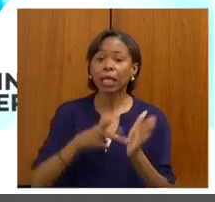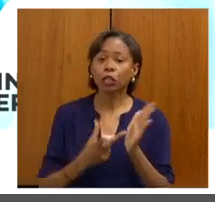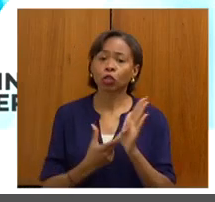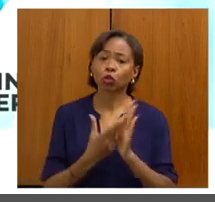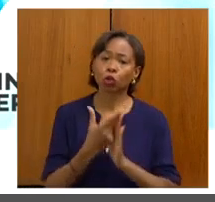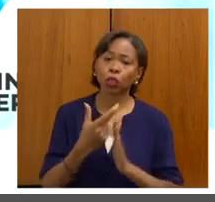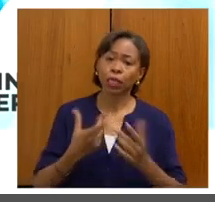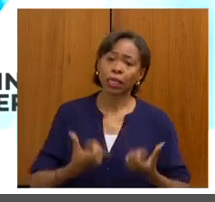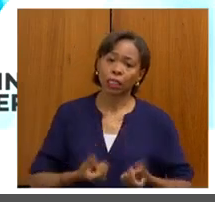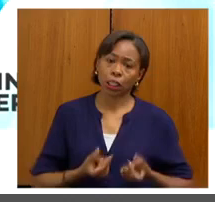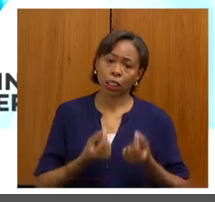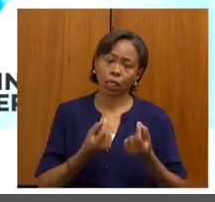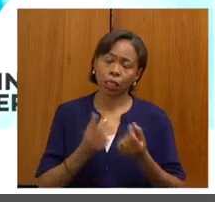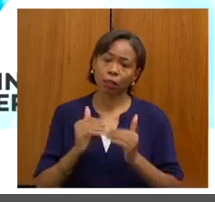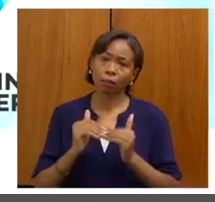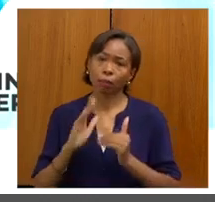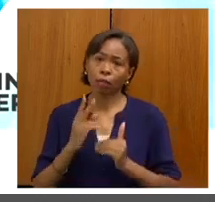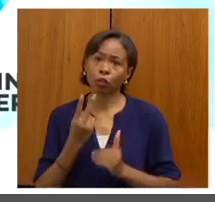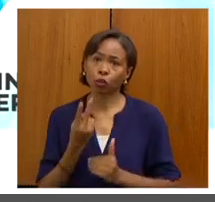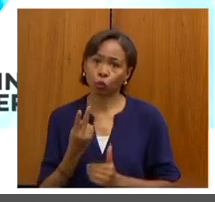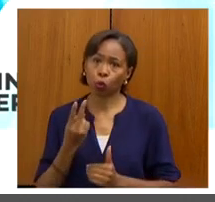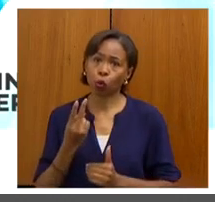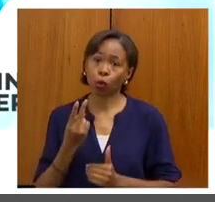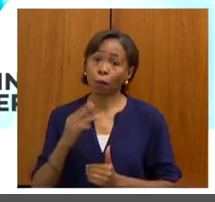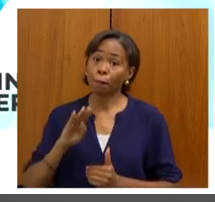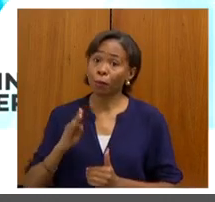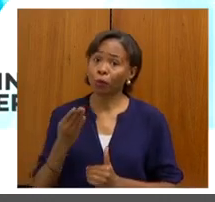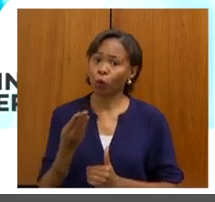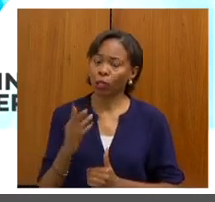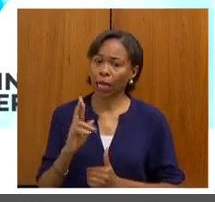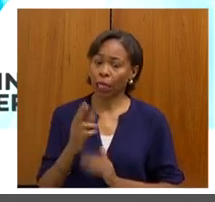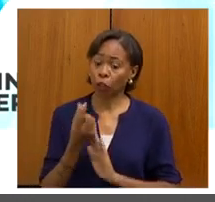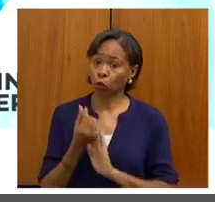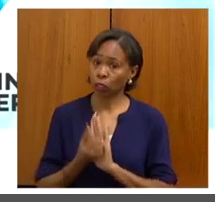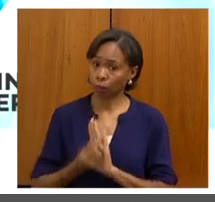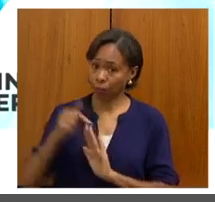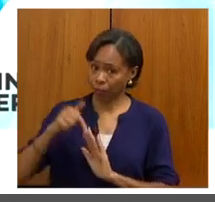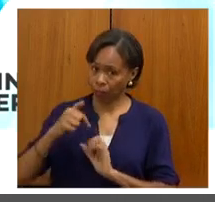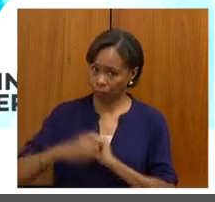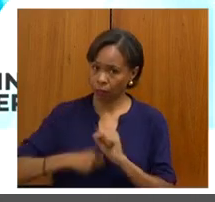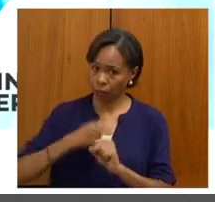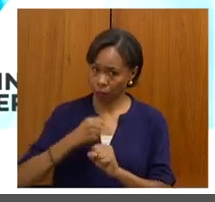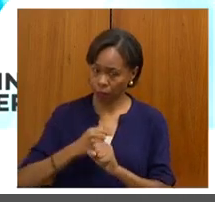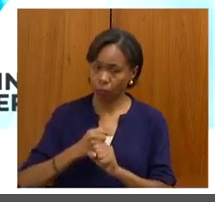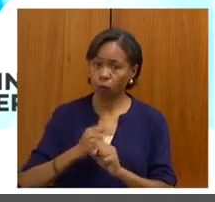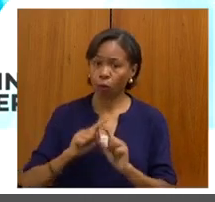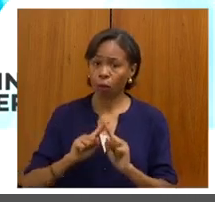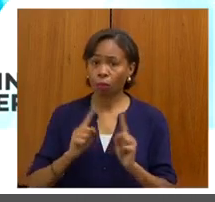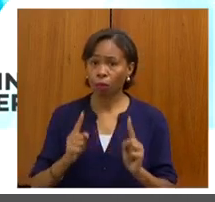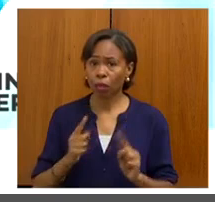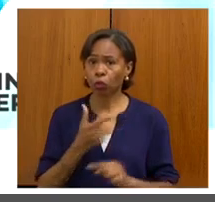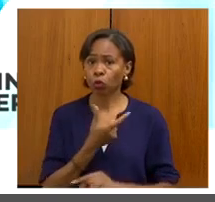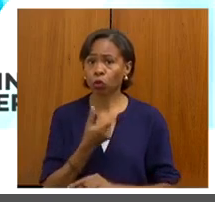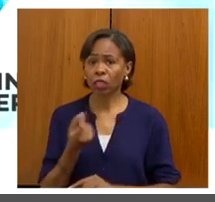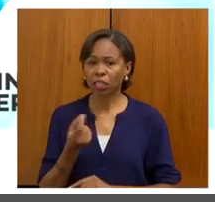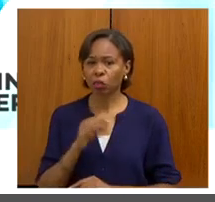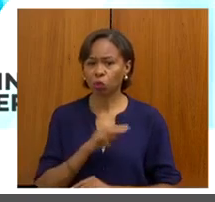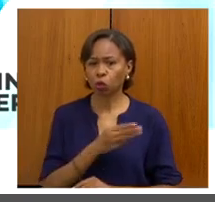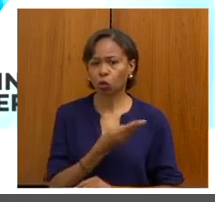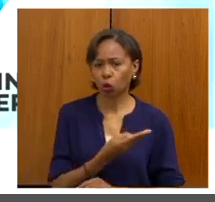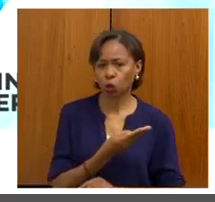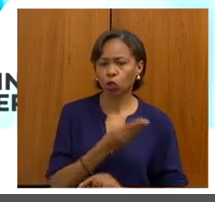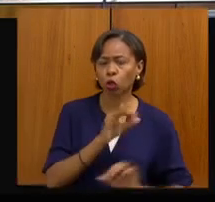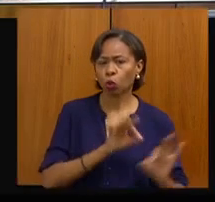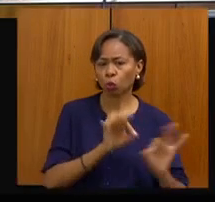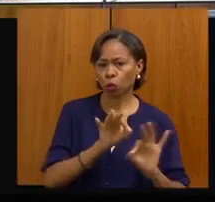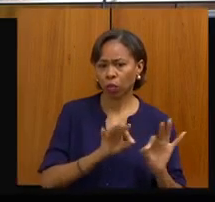Já são mais de 2 milhões de reais para o orçamento desse ano, sendo que 50, esses 200 milhões do programa, 50 milhões